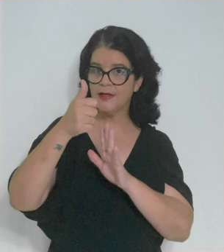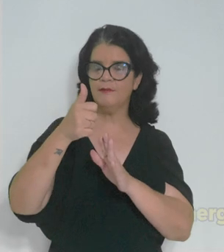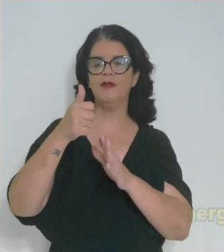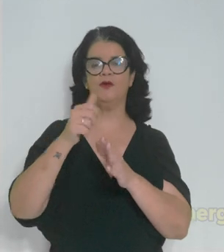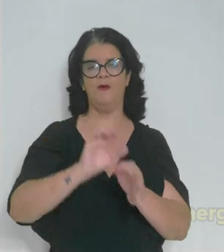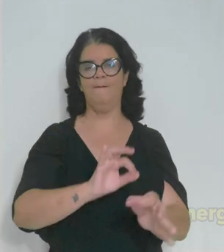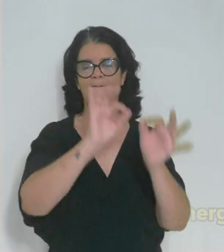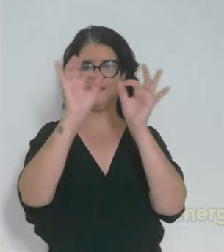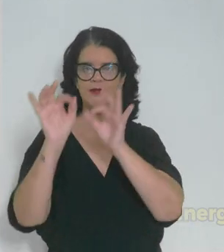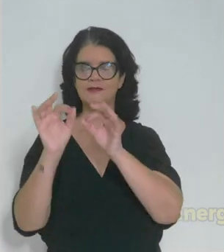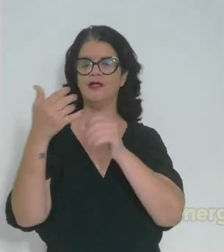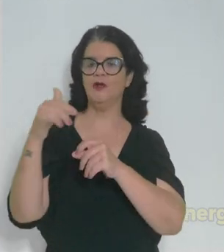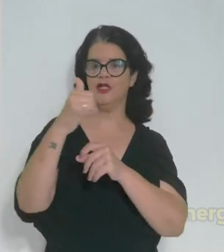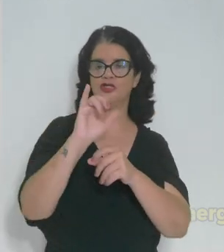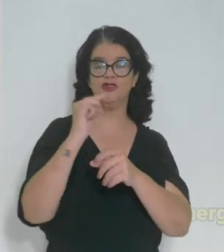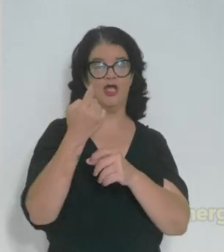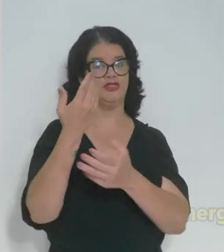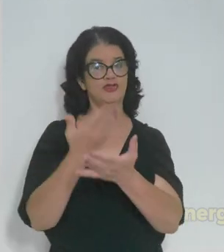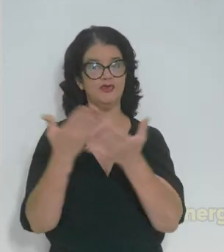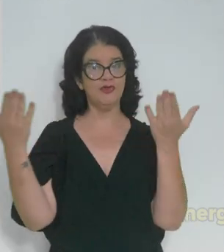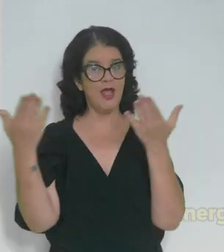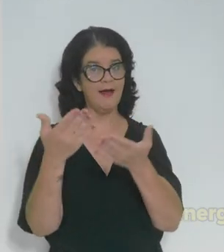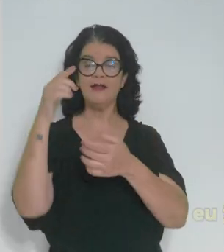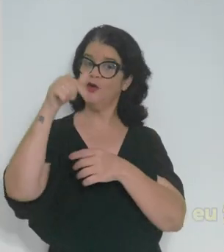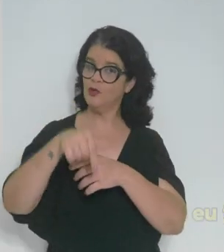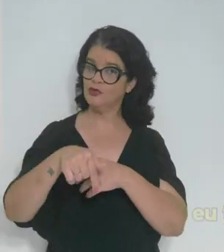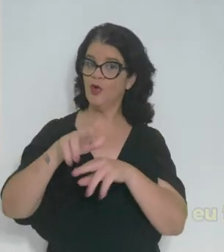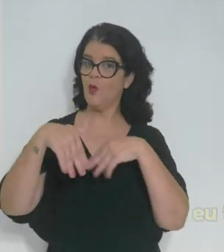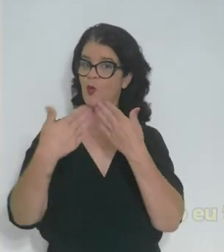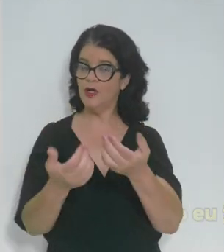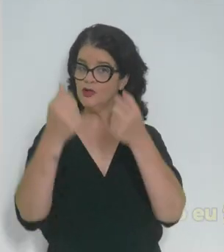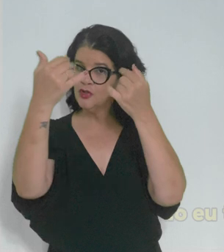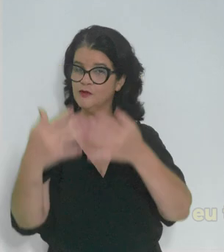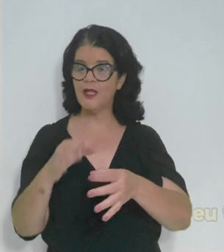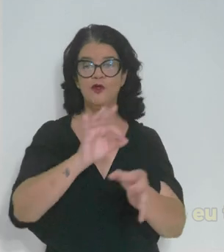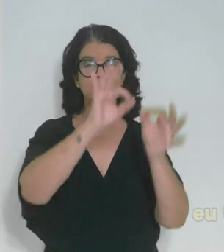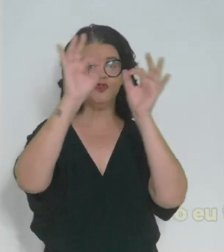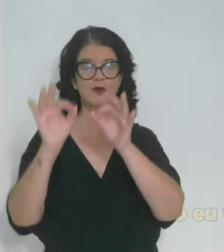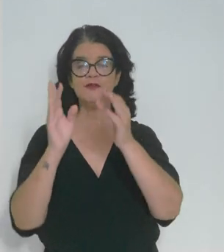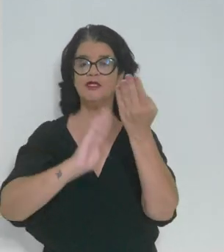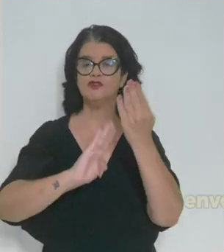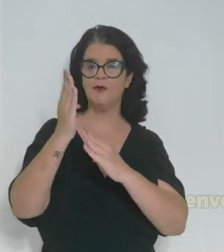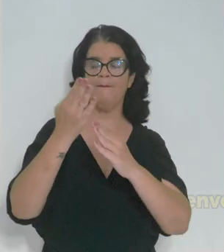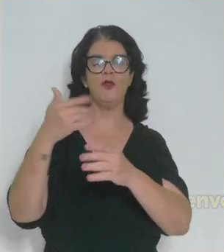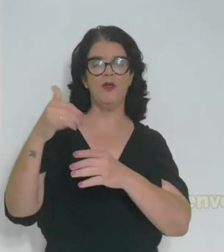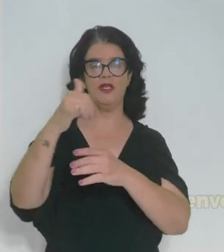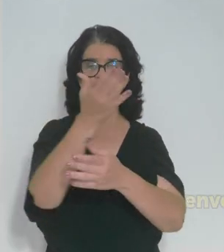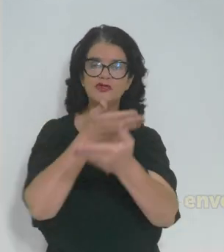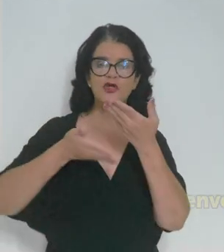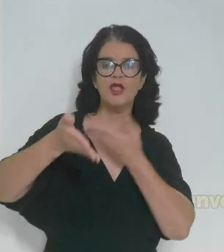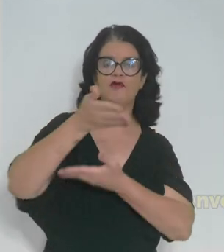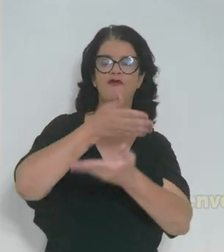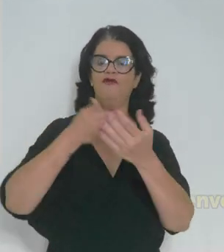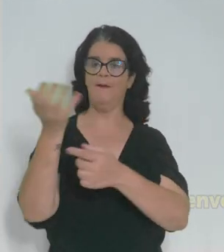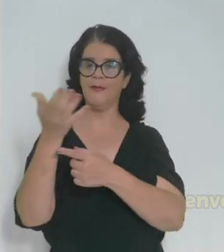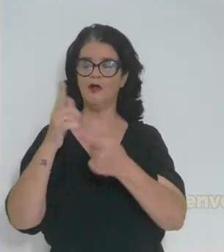processo bioenergético que a gente vai estudar aqui hoje, né? Então, quando eu estou falando dos processos bioenergéticos, né? Que envolvem a